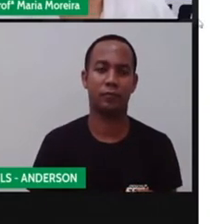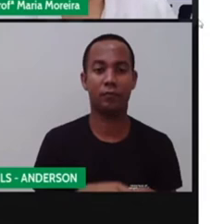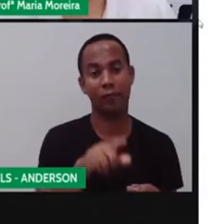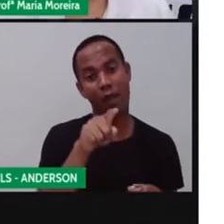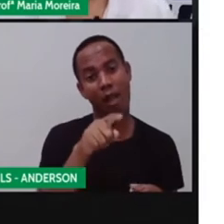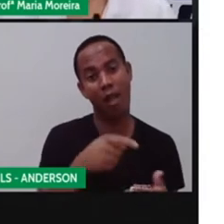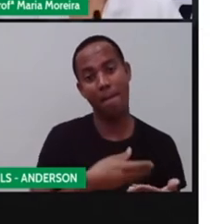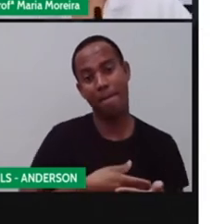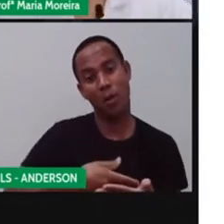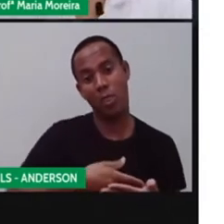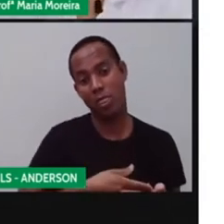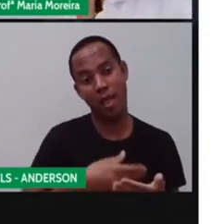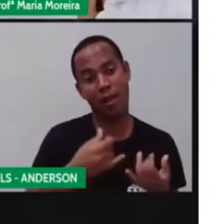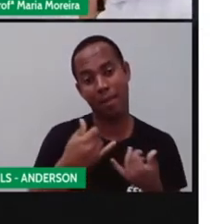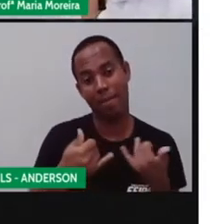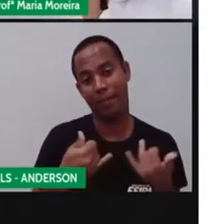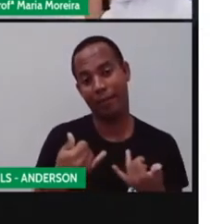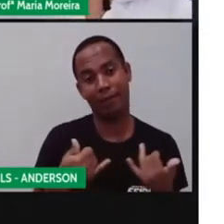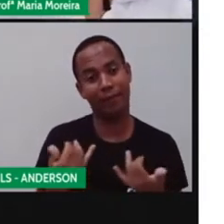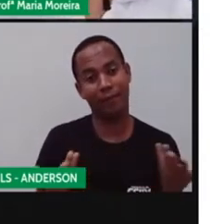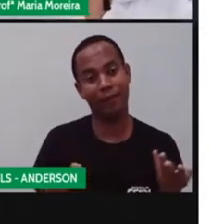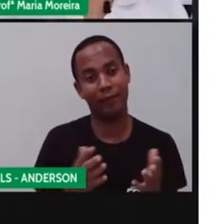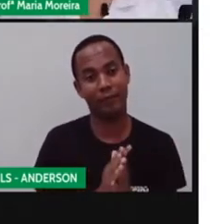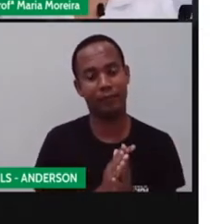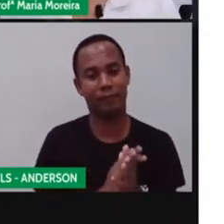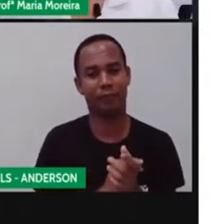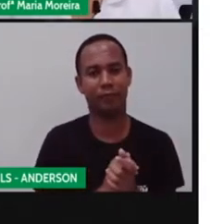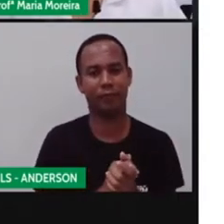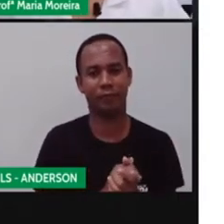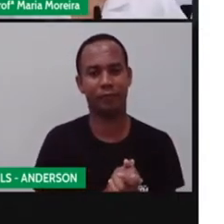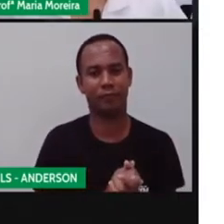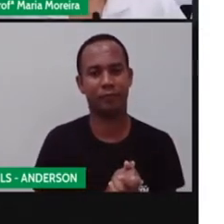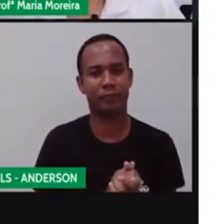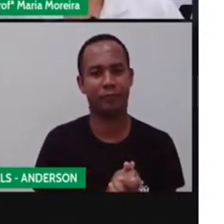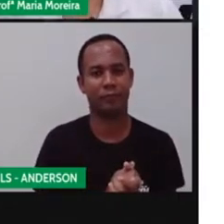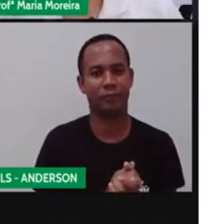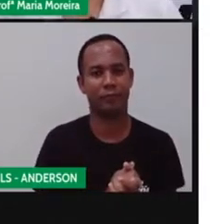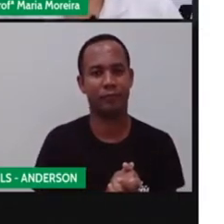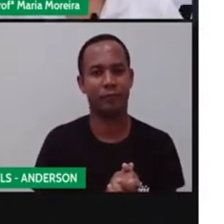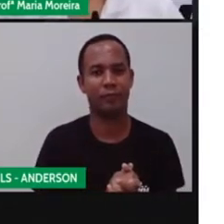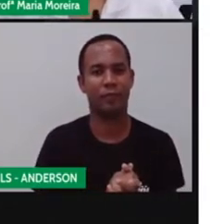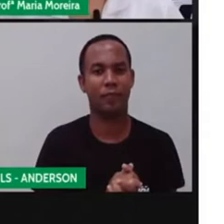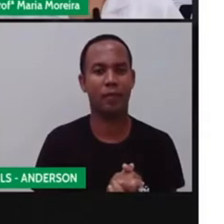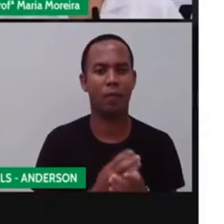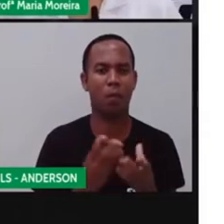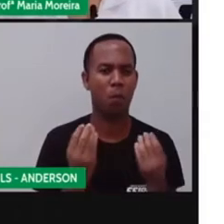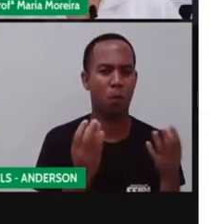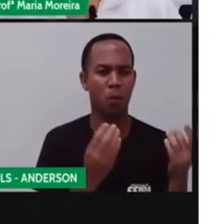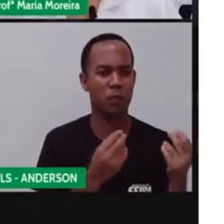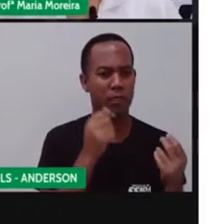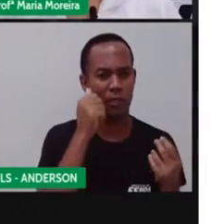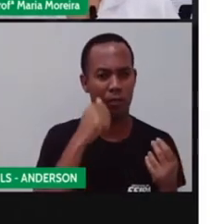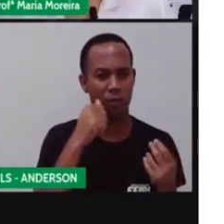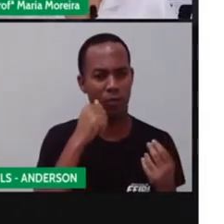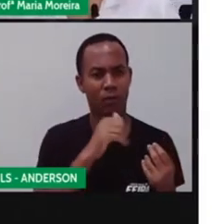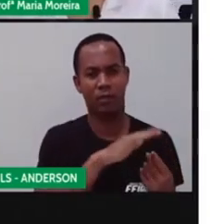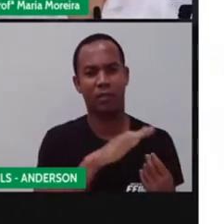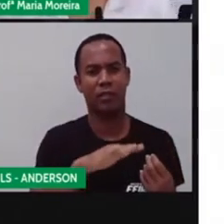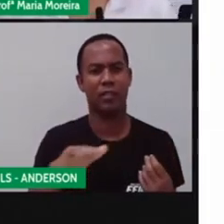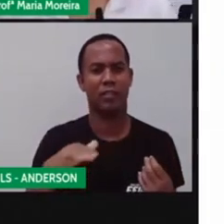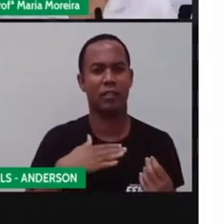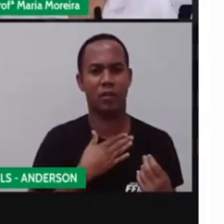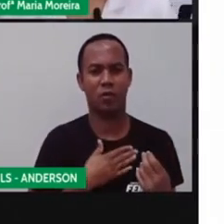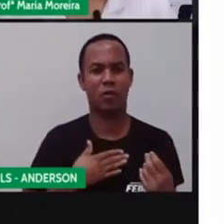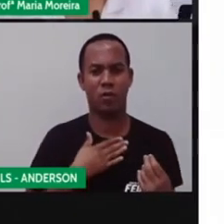Bonecas! Josefinas, Josefinas, Josefainhas! Bonecas! Unanimidade entre as meninas, né? Mas,